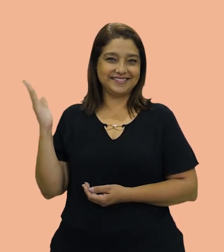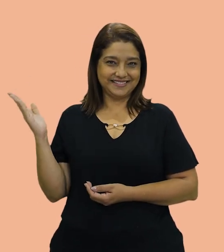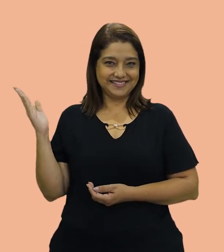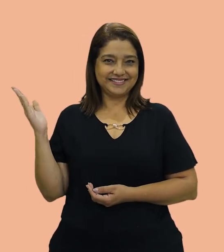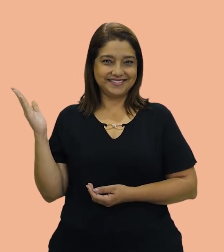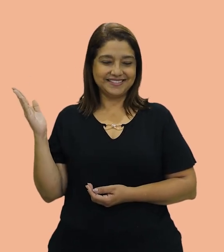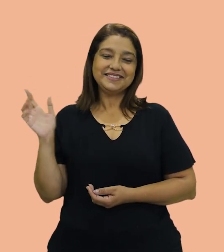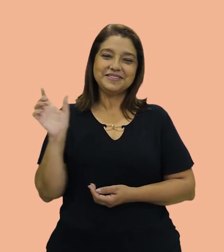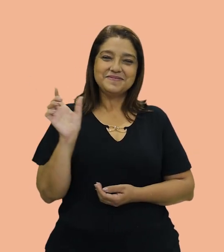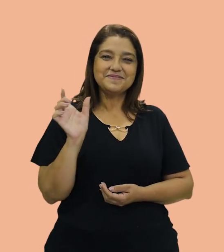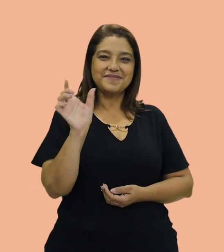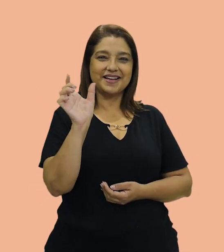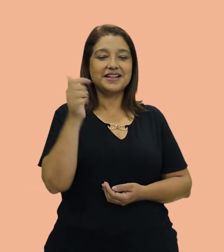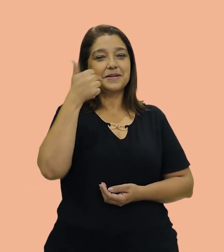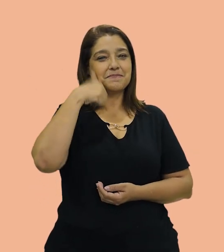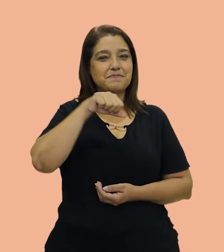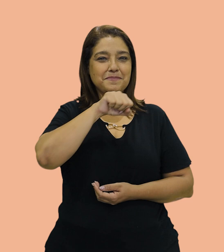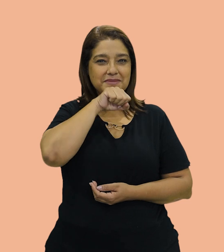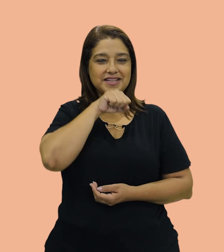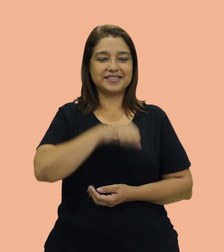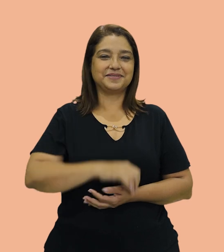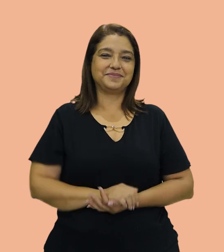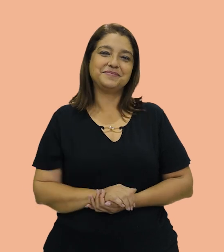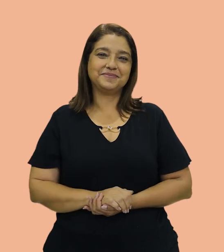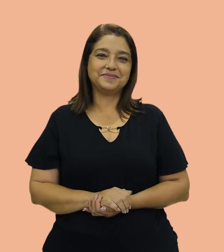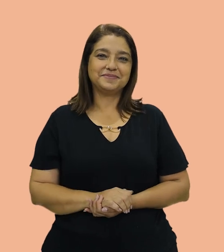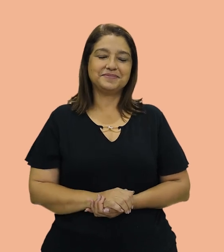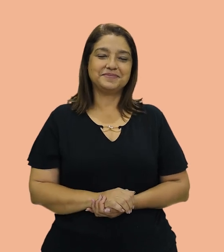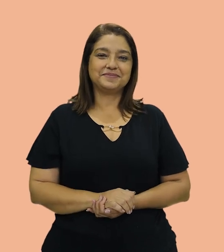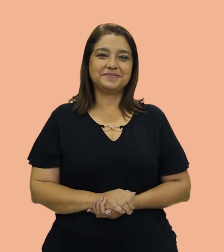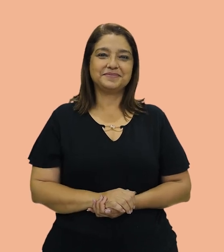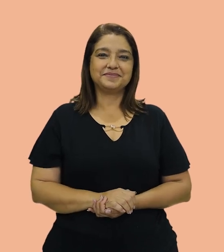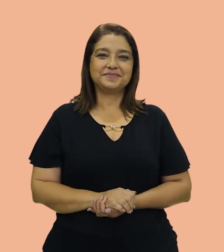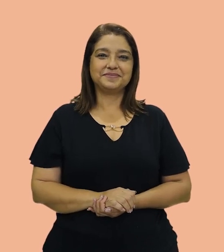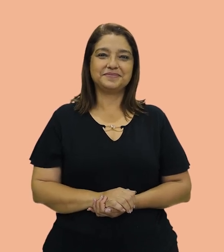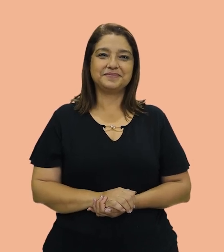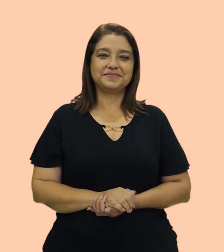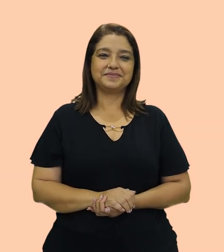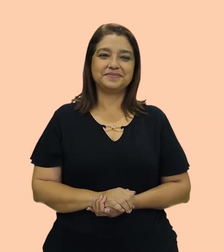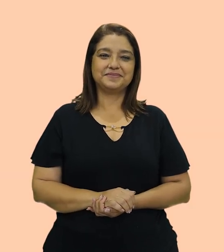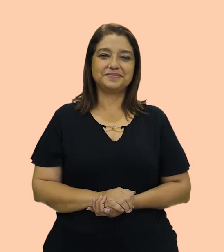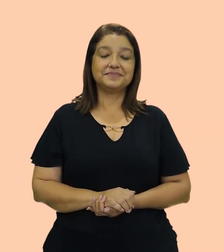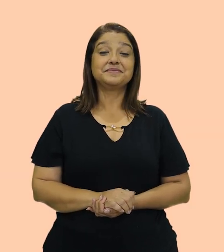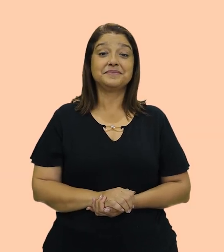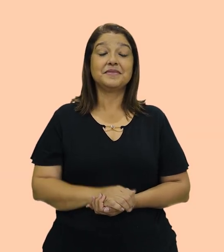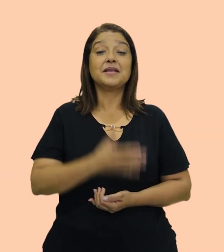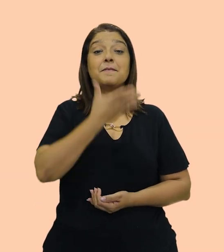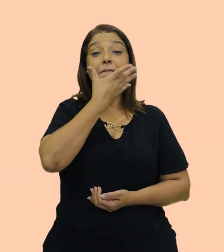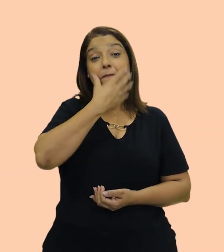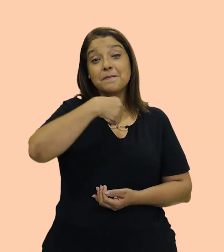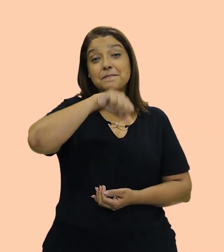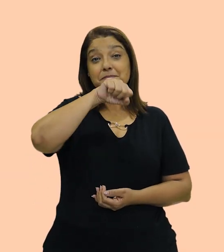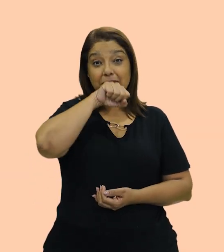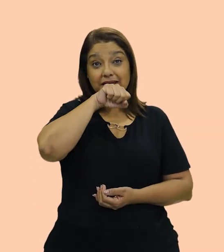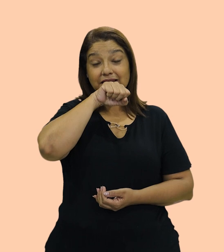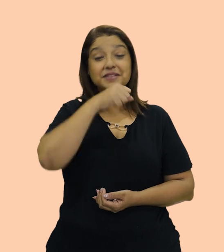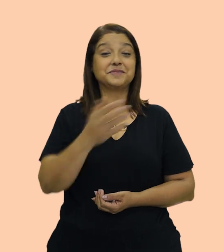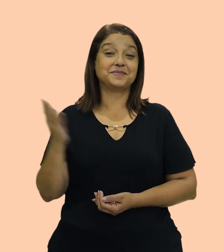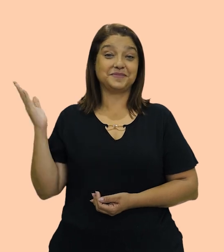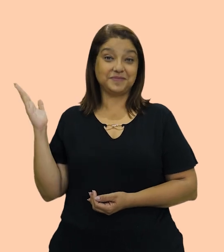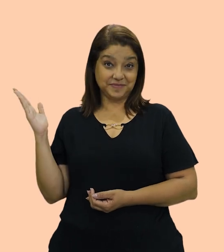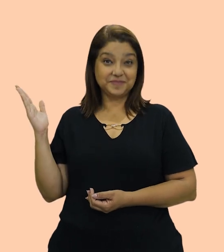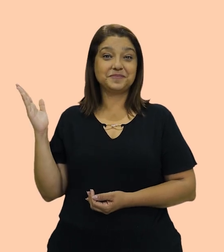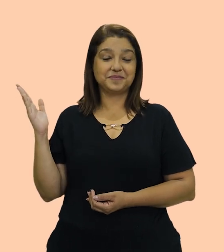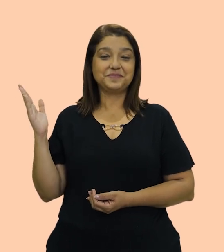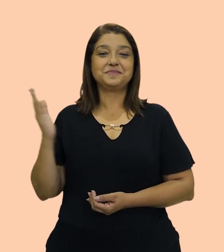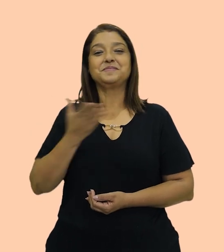Que é mom. Mother. Ok? Next. Father. Que é o dad.